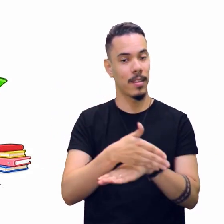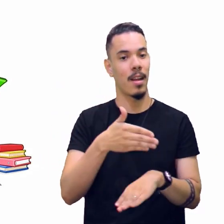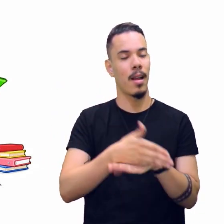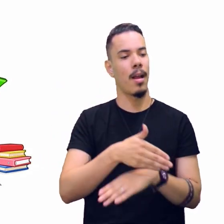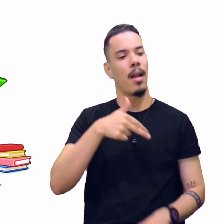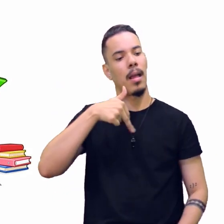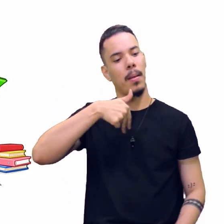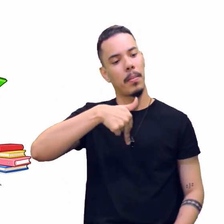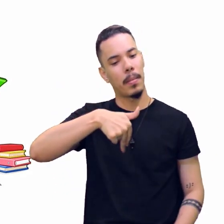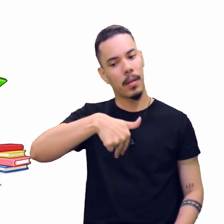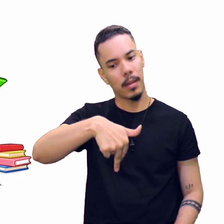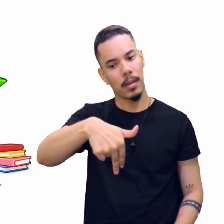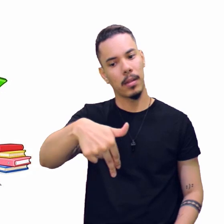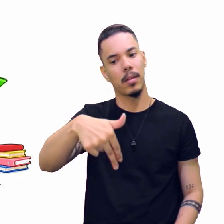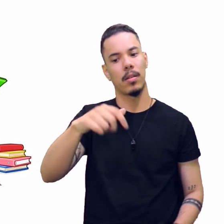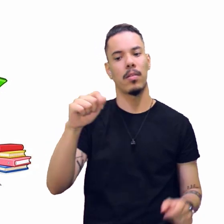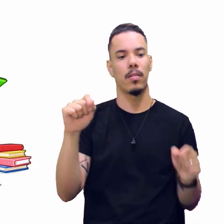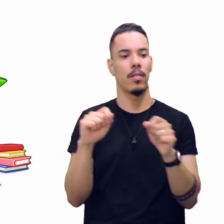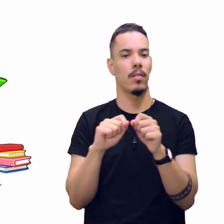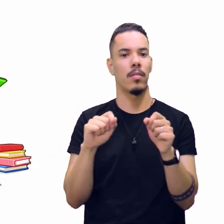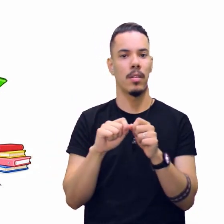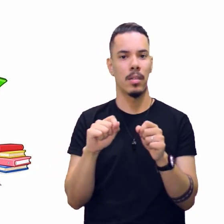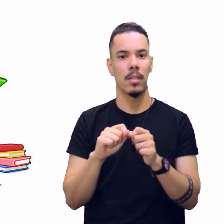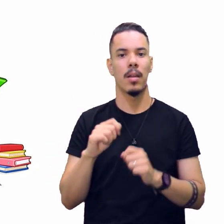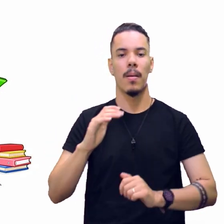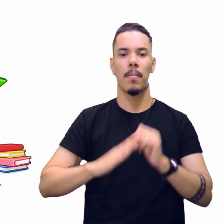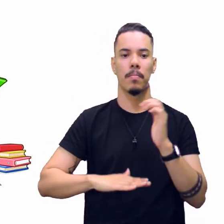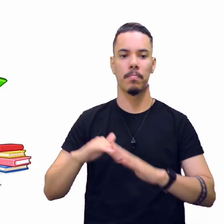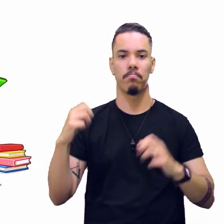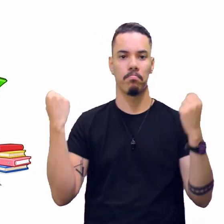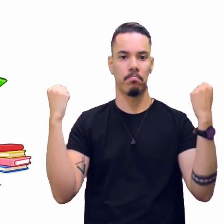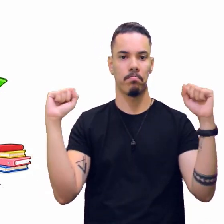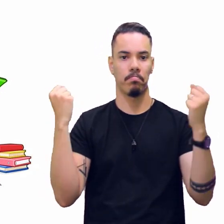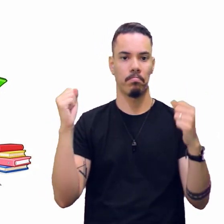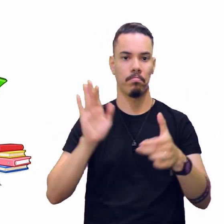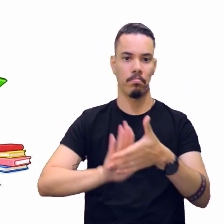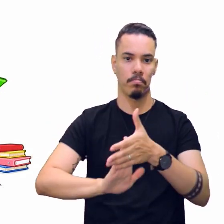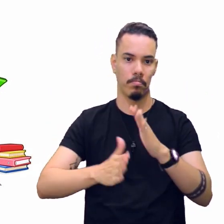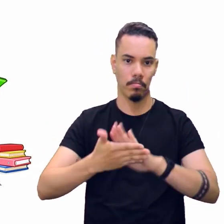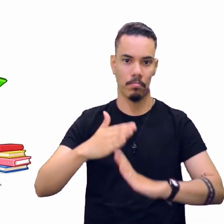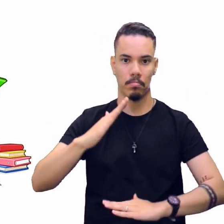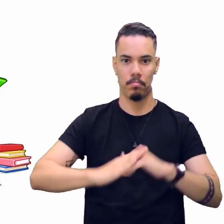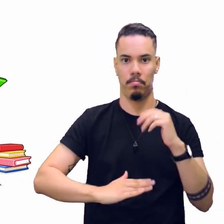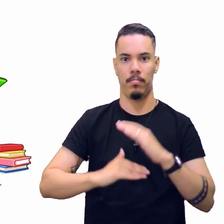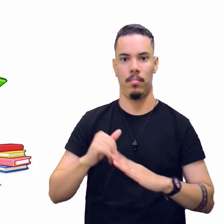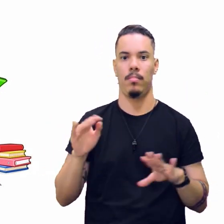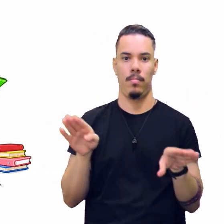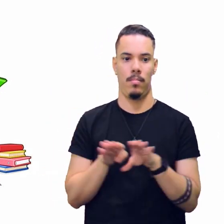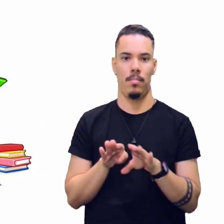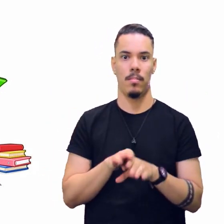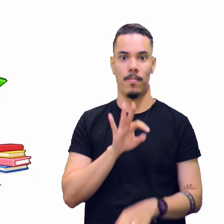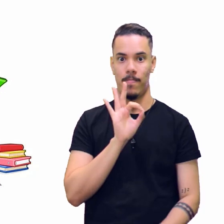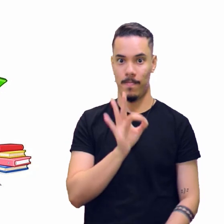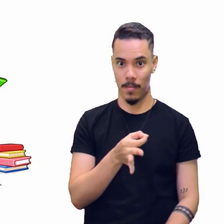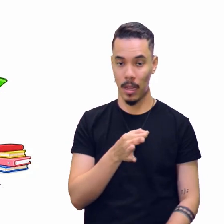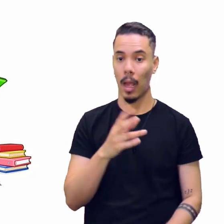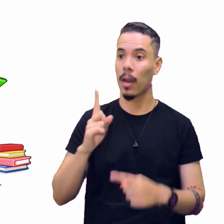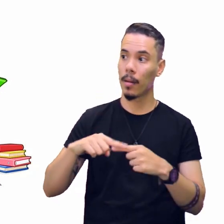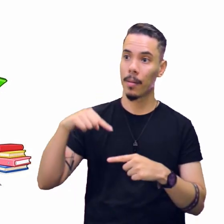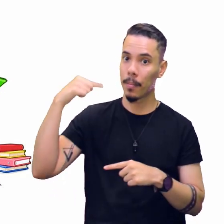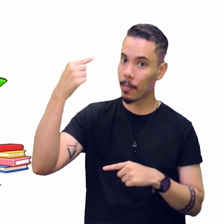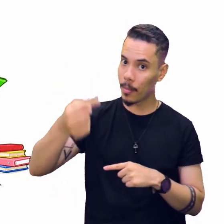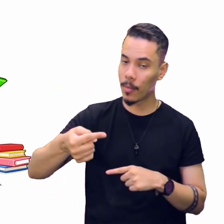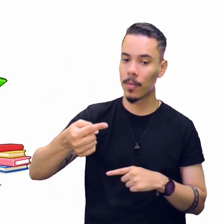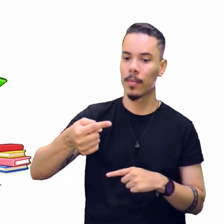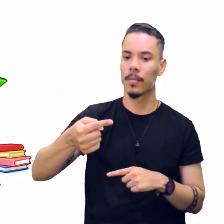caminham, que vai fazer essa atividade física também. Está certo? E aí, depois,